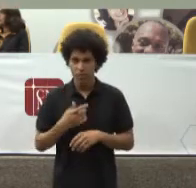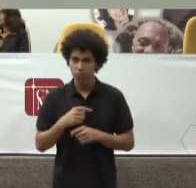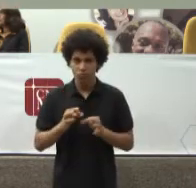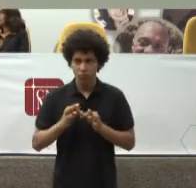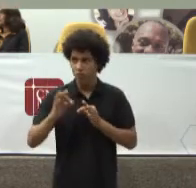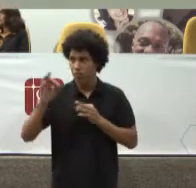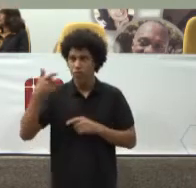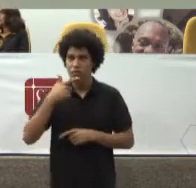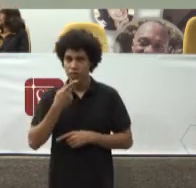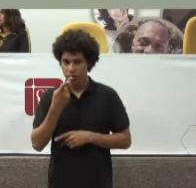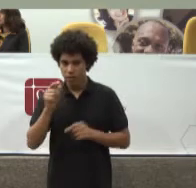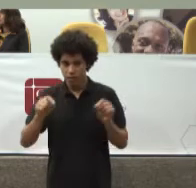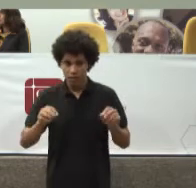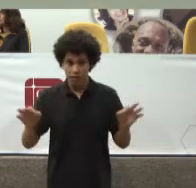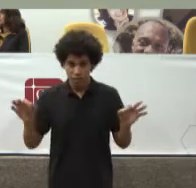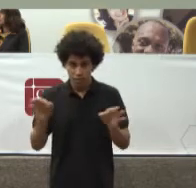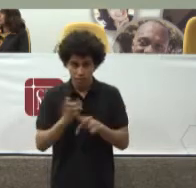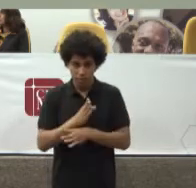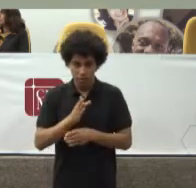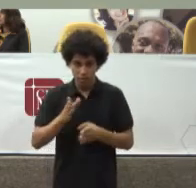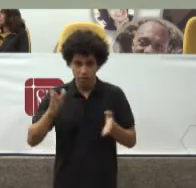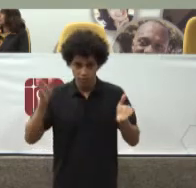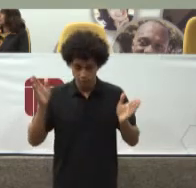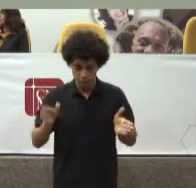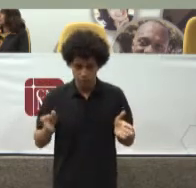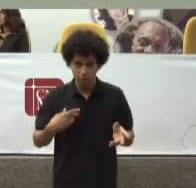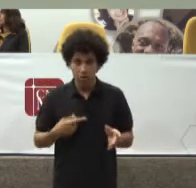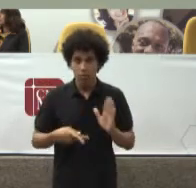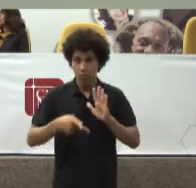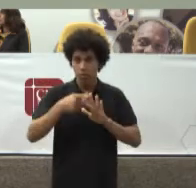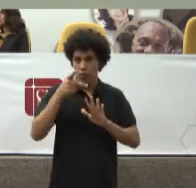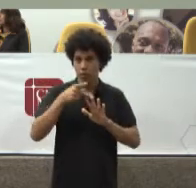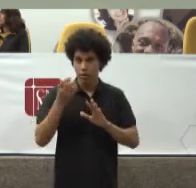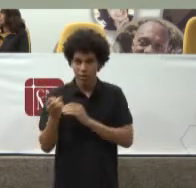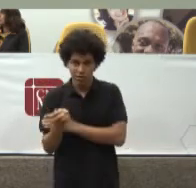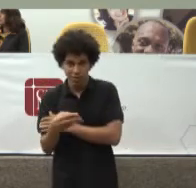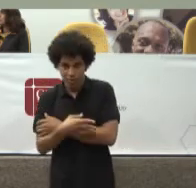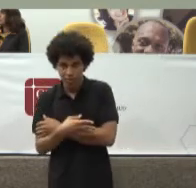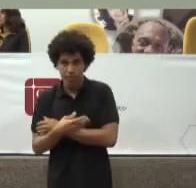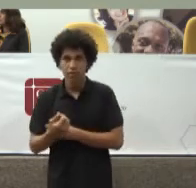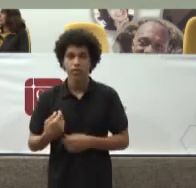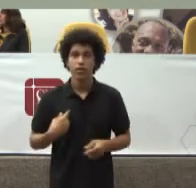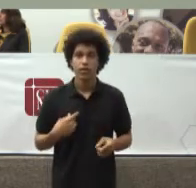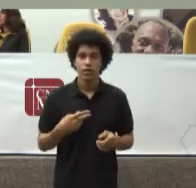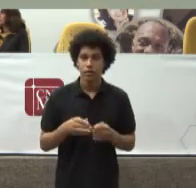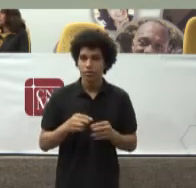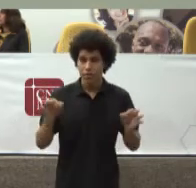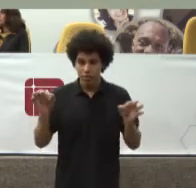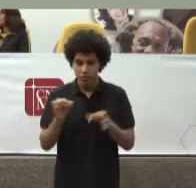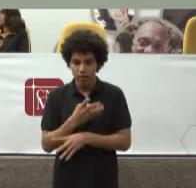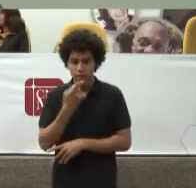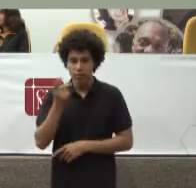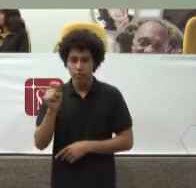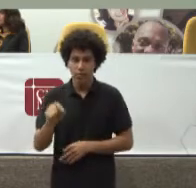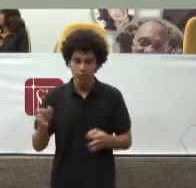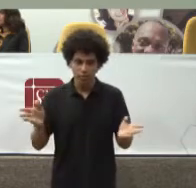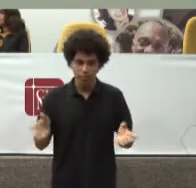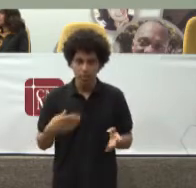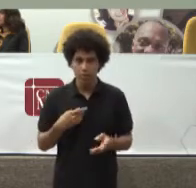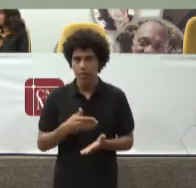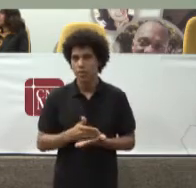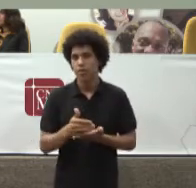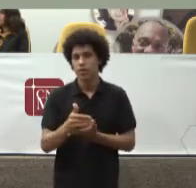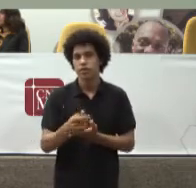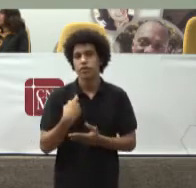Renovada Por sua excelência O ministro Dias Toffoli É poder chegar Ao término Desta minha passagem Com a seguinte